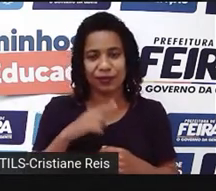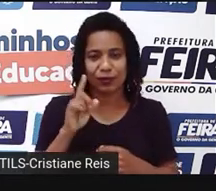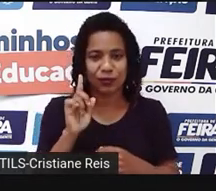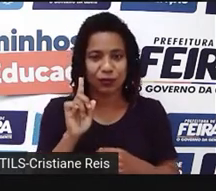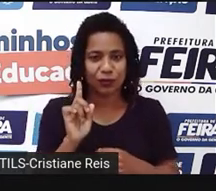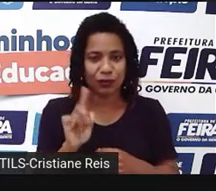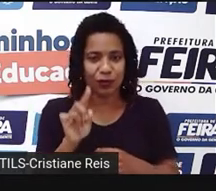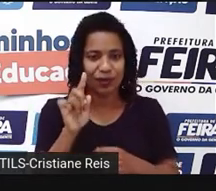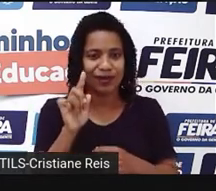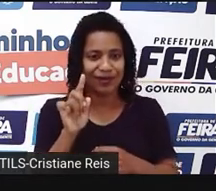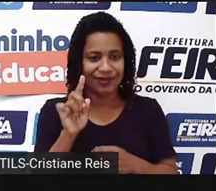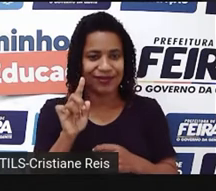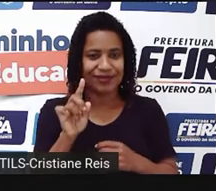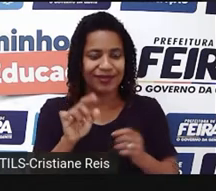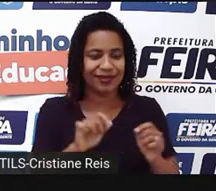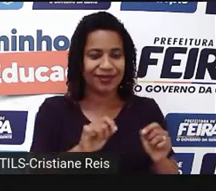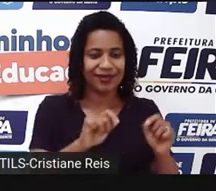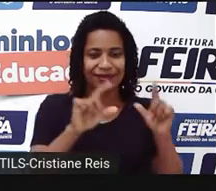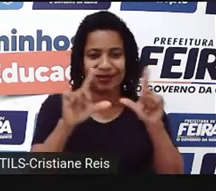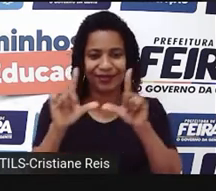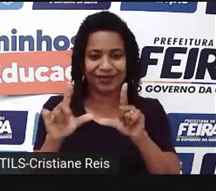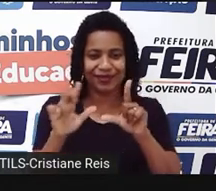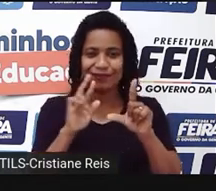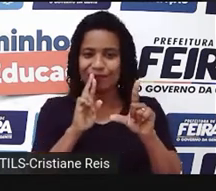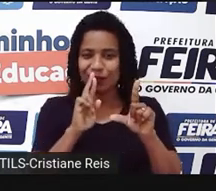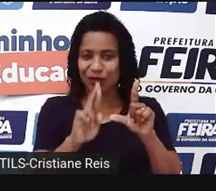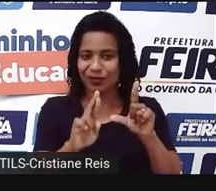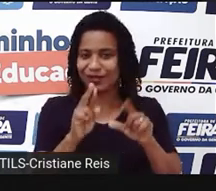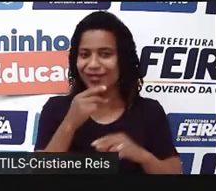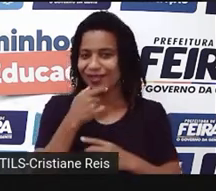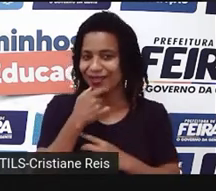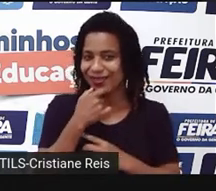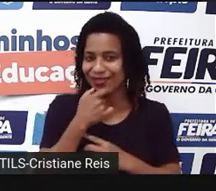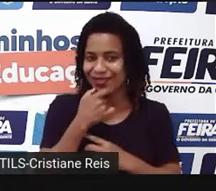o console e ele vai te dar a resposta em inglês.